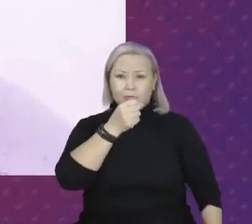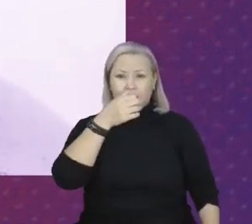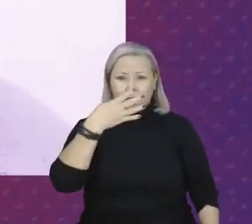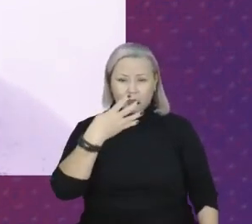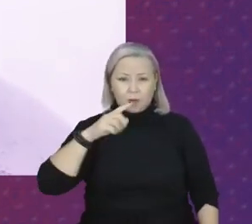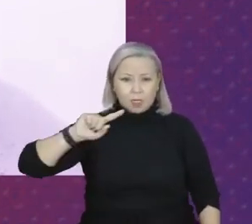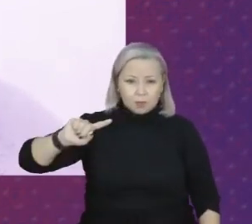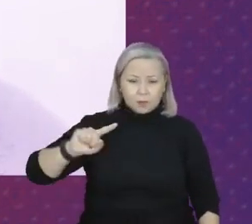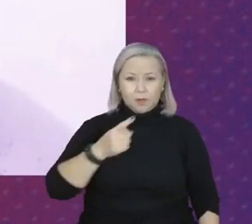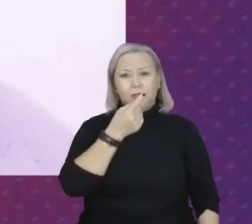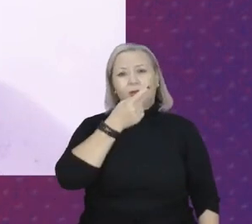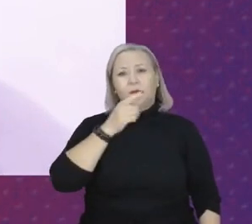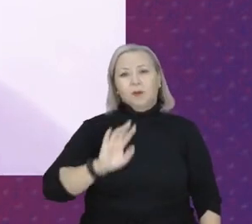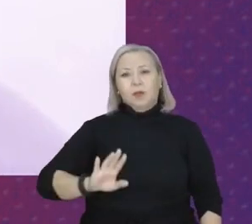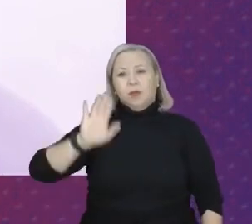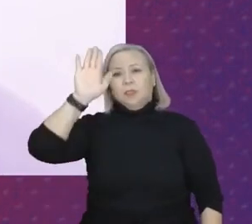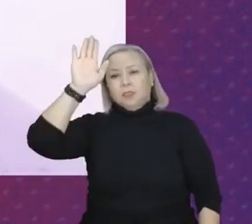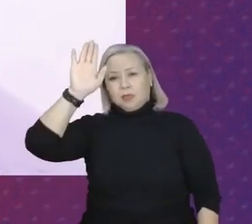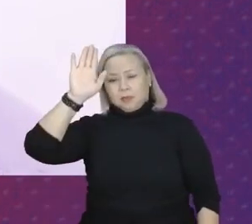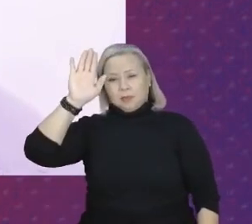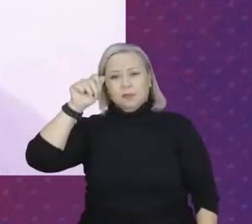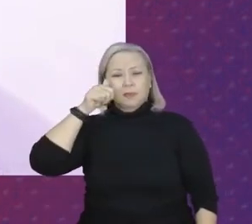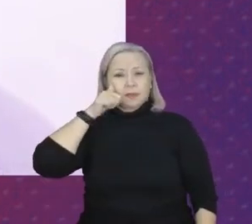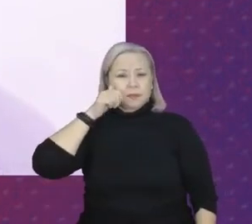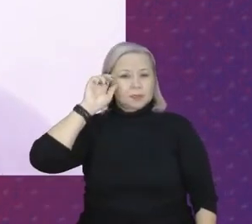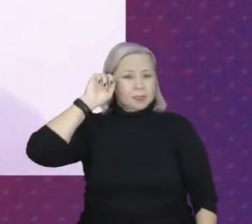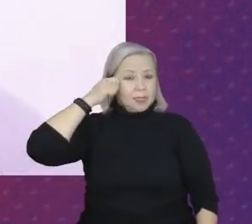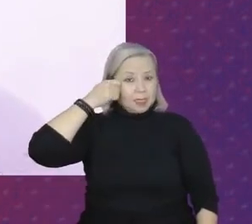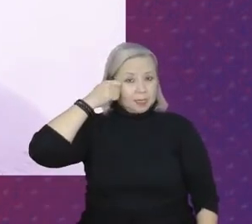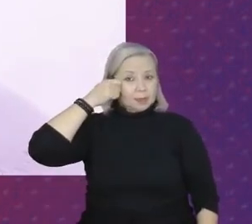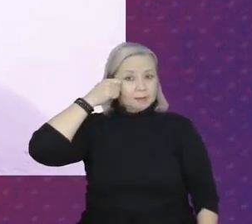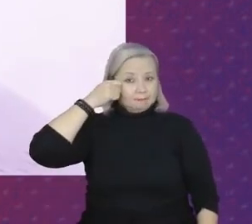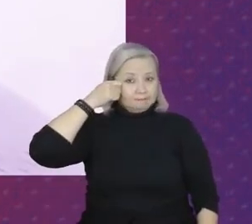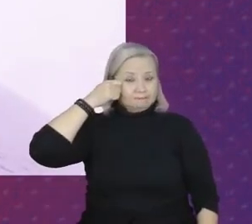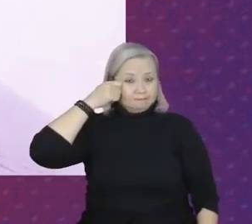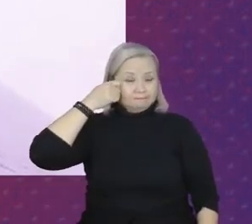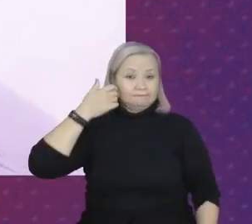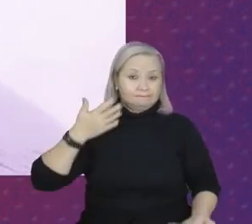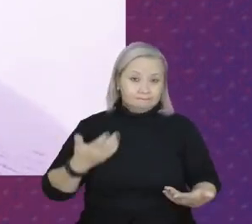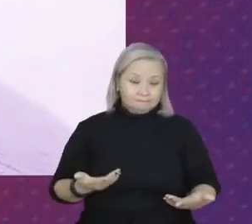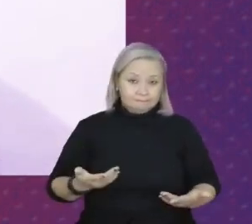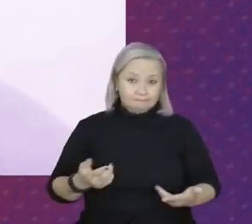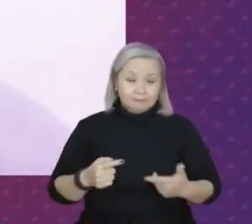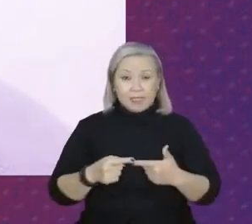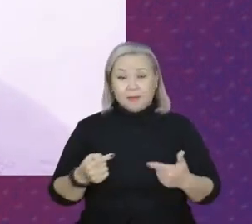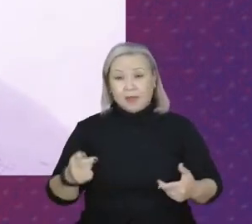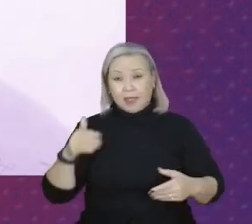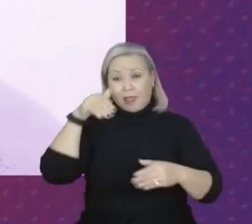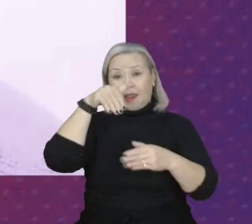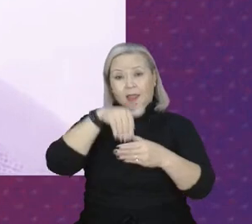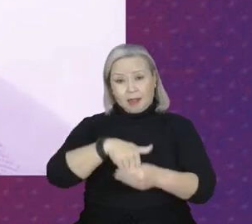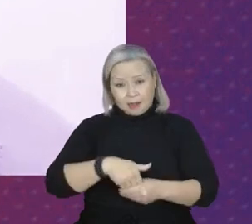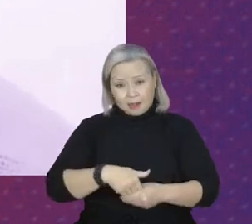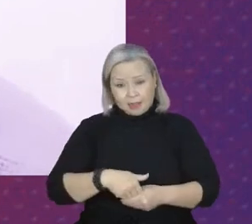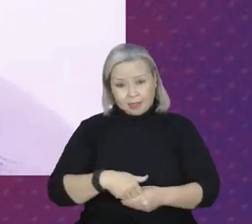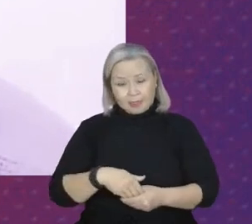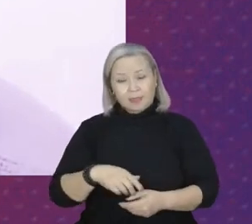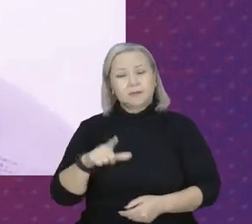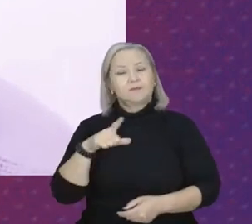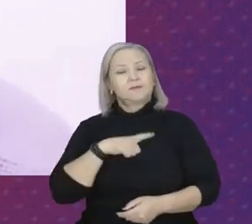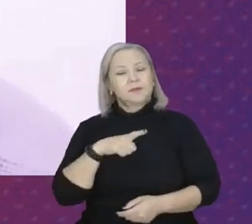mil candidatas negras. Porém, eleitas, nós